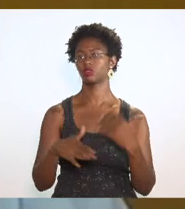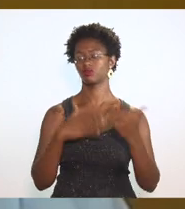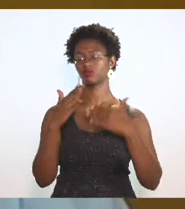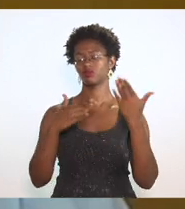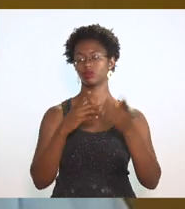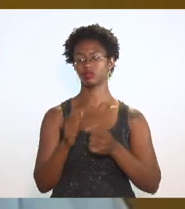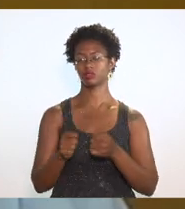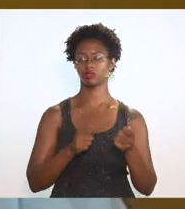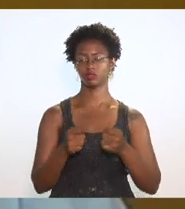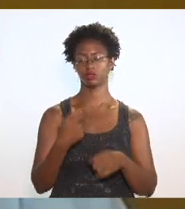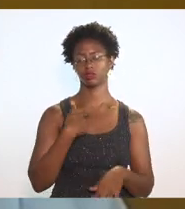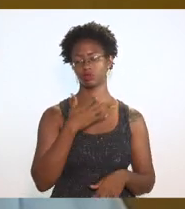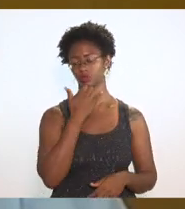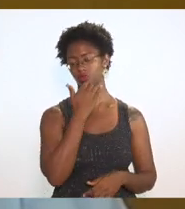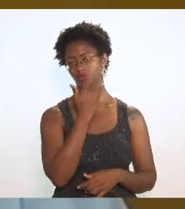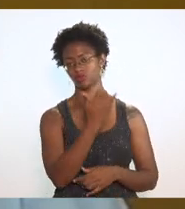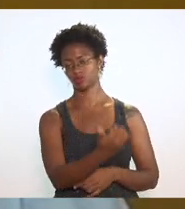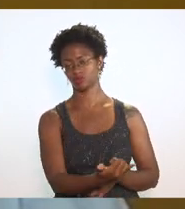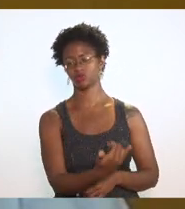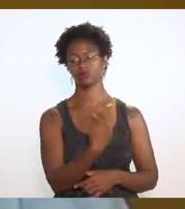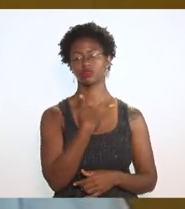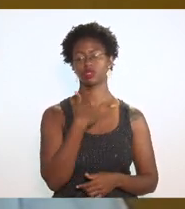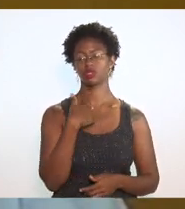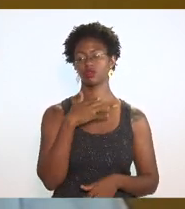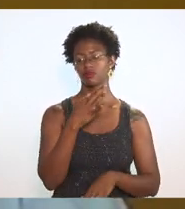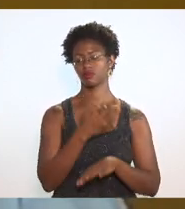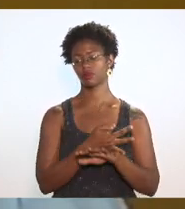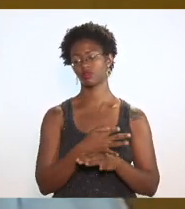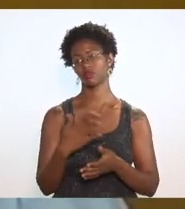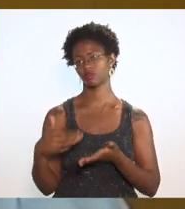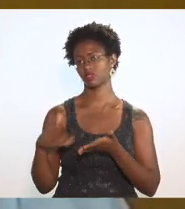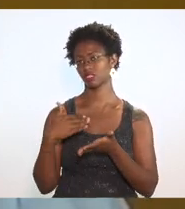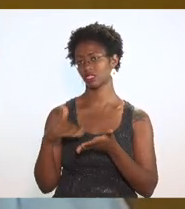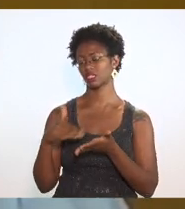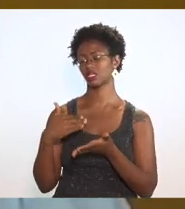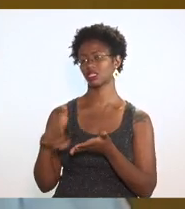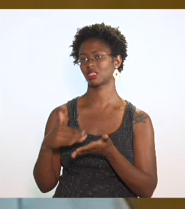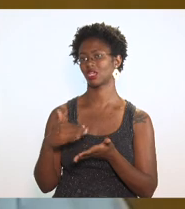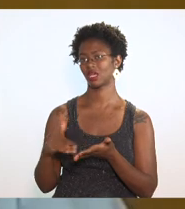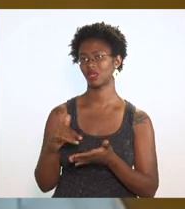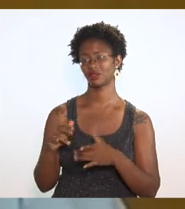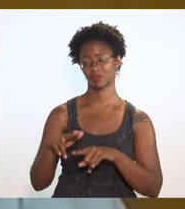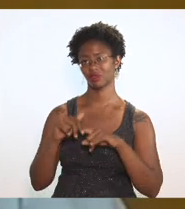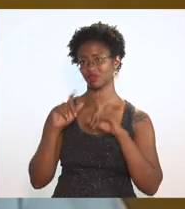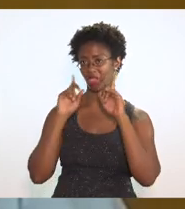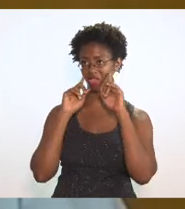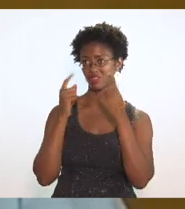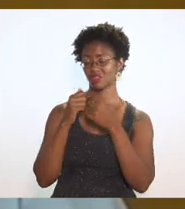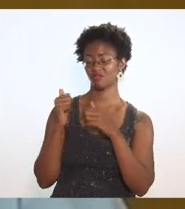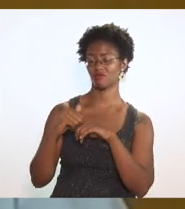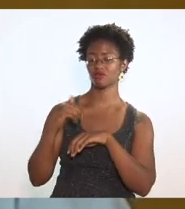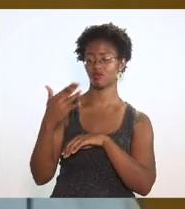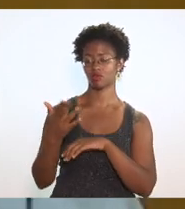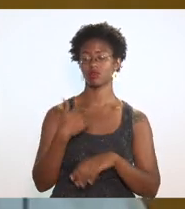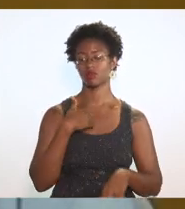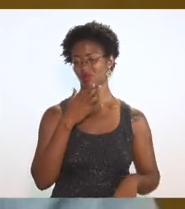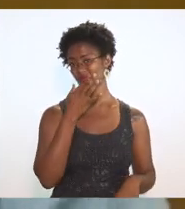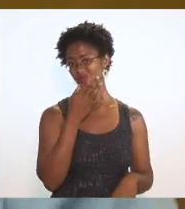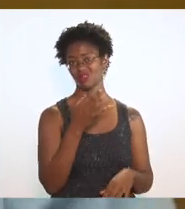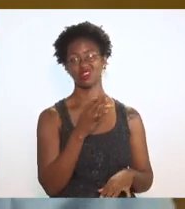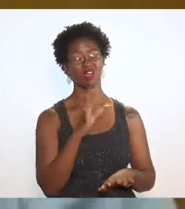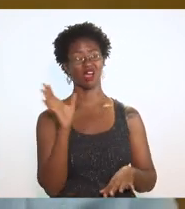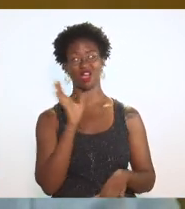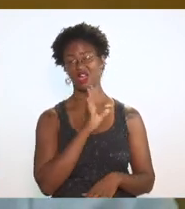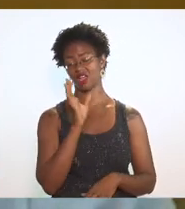peço desculpa pela ausência do secretário que está numa agenda externa enfim meu comentário vai ser muito rápido